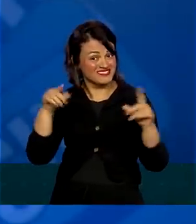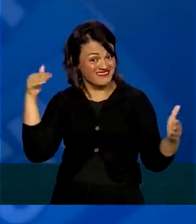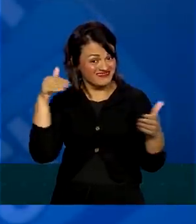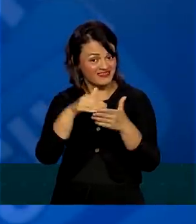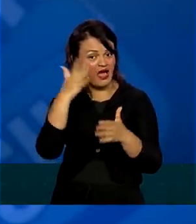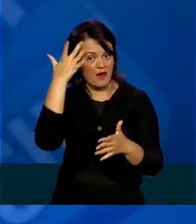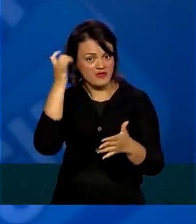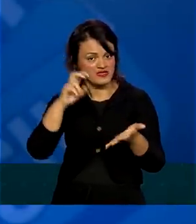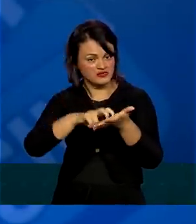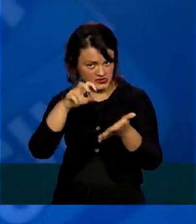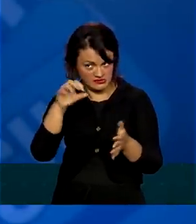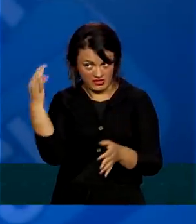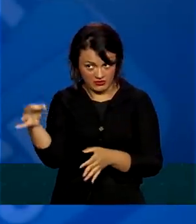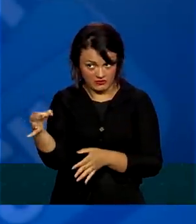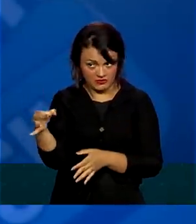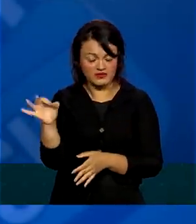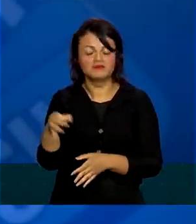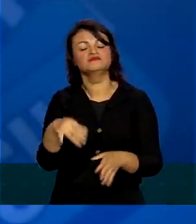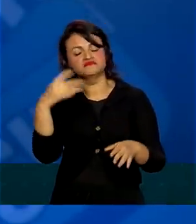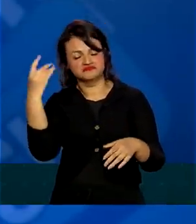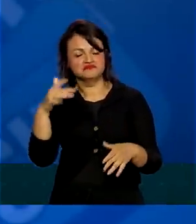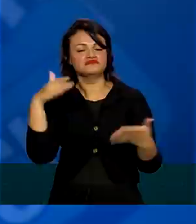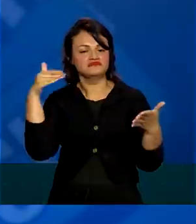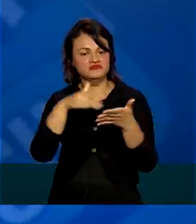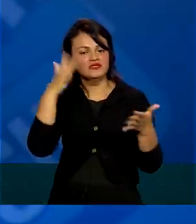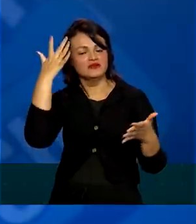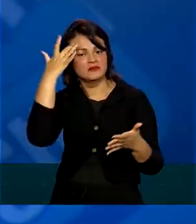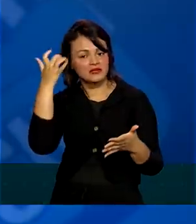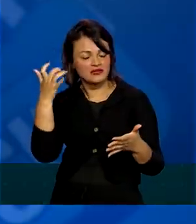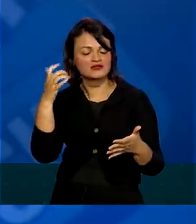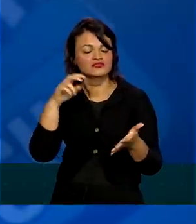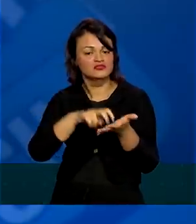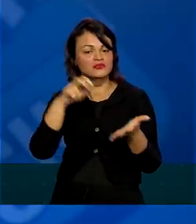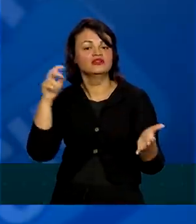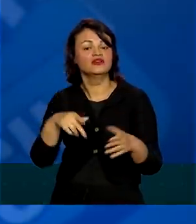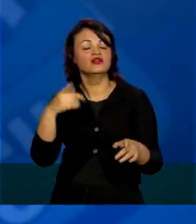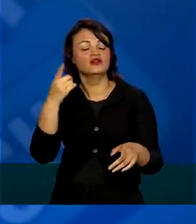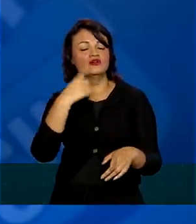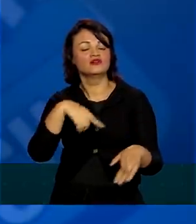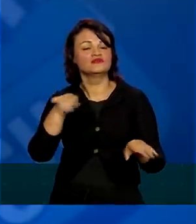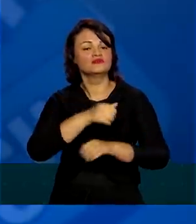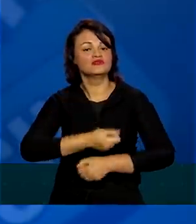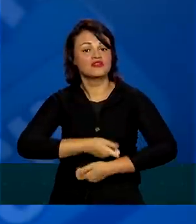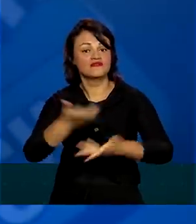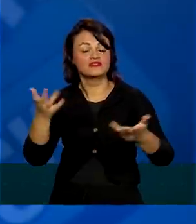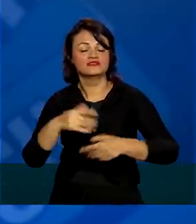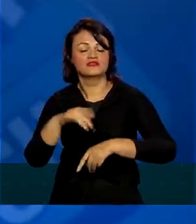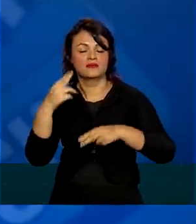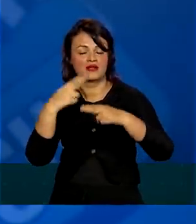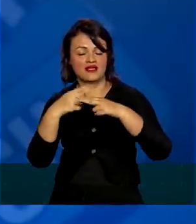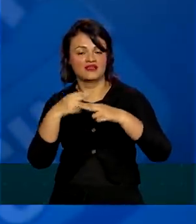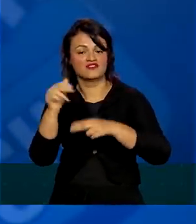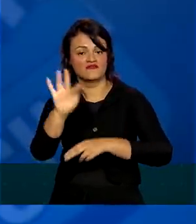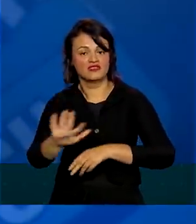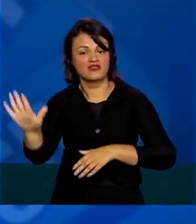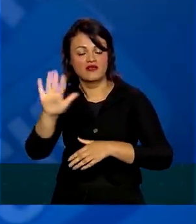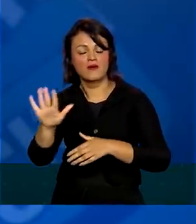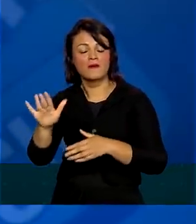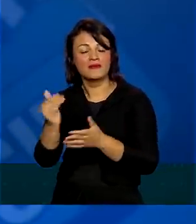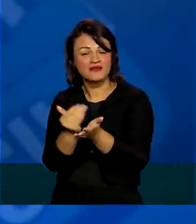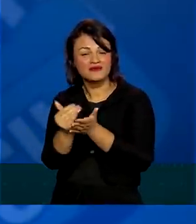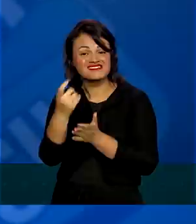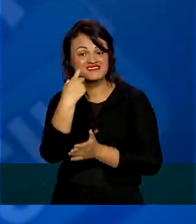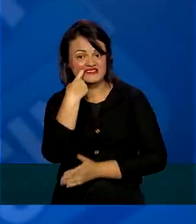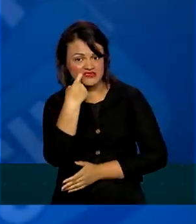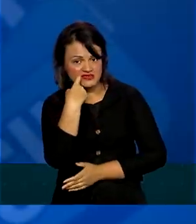manhã, está correto, não é, Maíra? Nós vamos transmitir para a Caixa Federal para que, a partir de